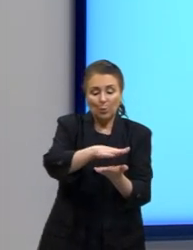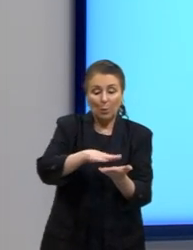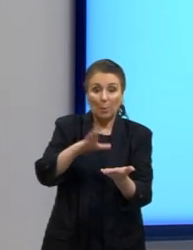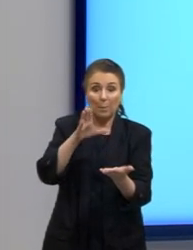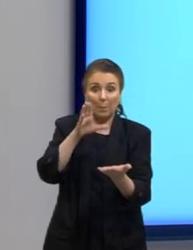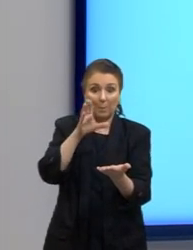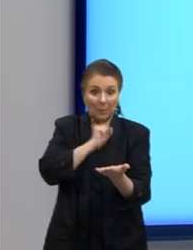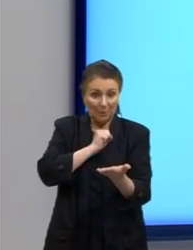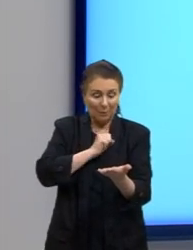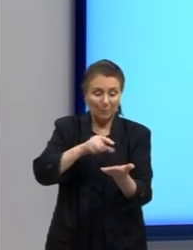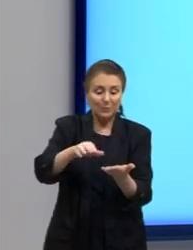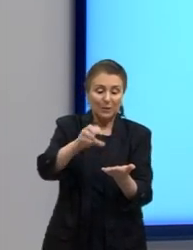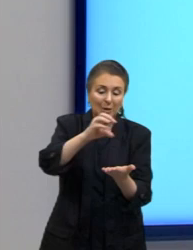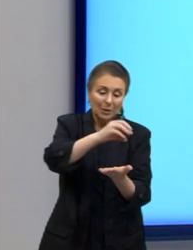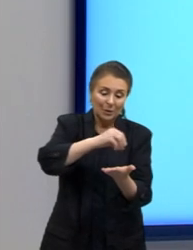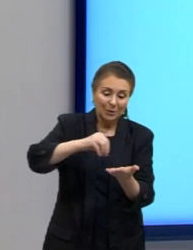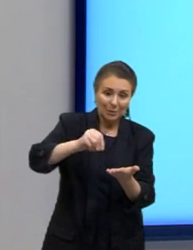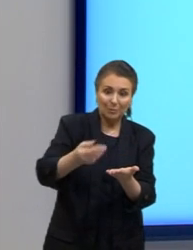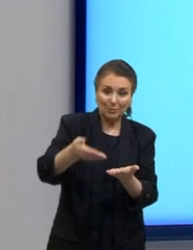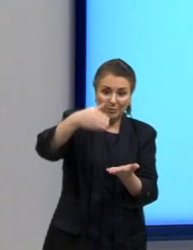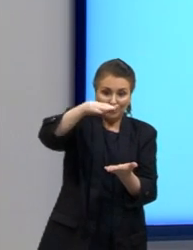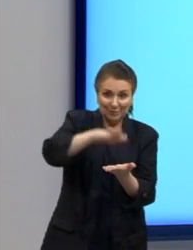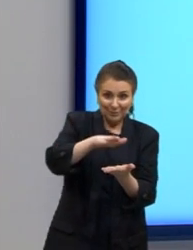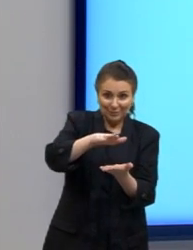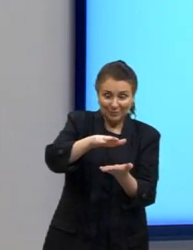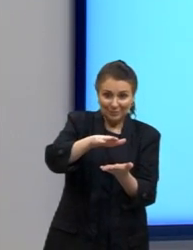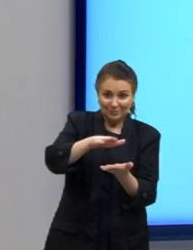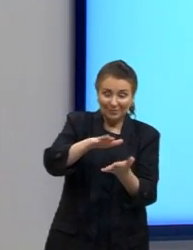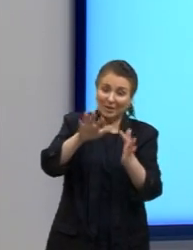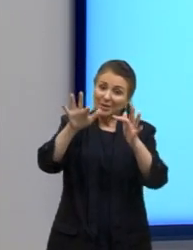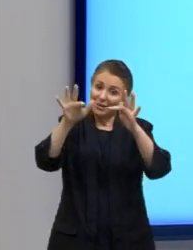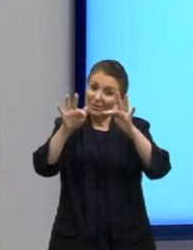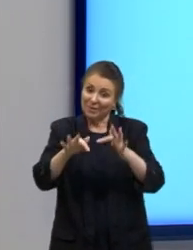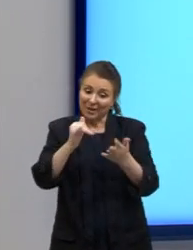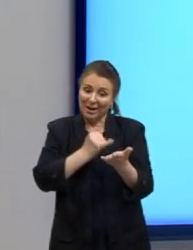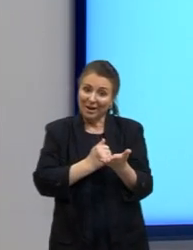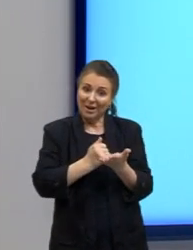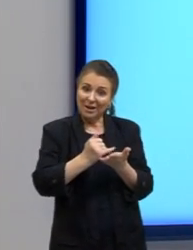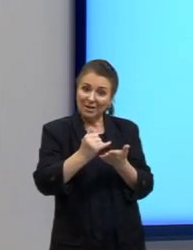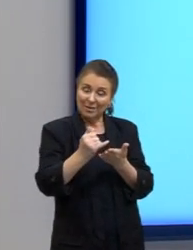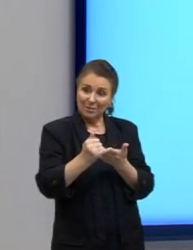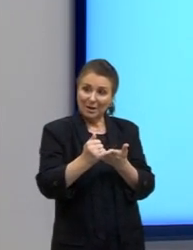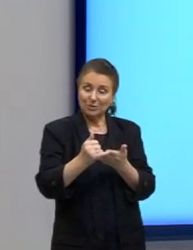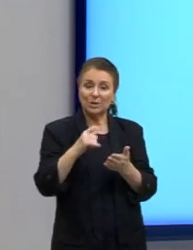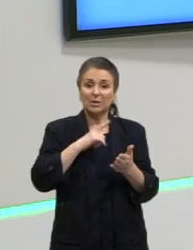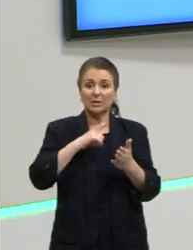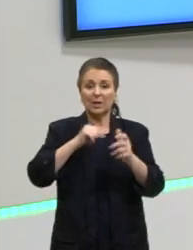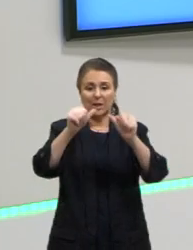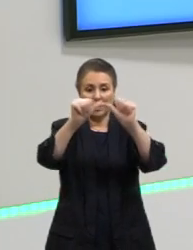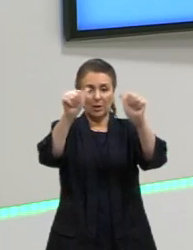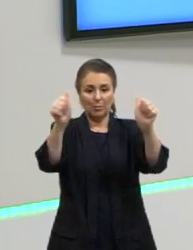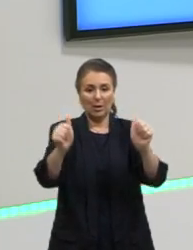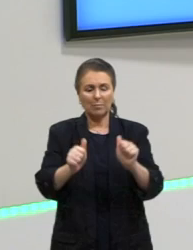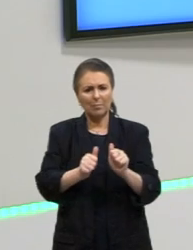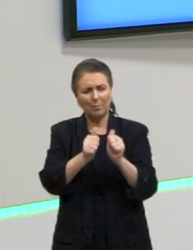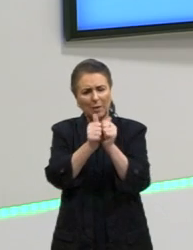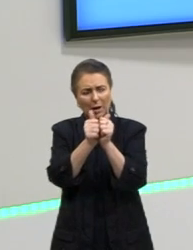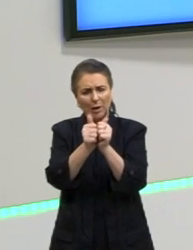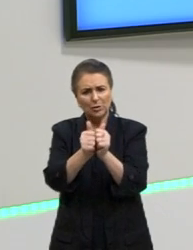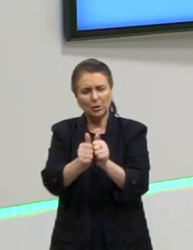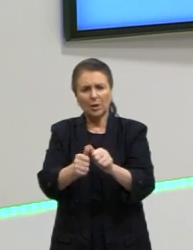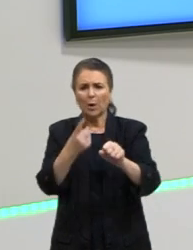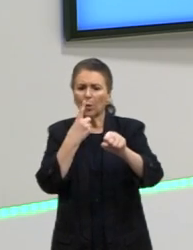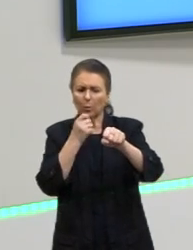sanduíche da nossa redação sanduíche na nossa imagem nós temos um tomate muito feliz com uma